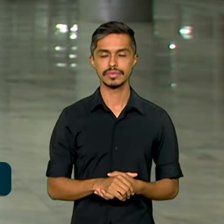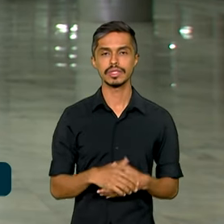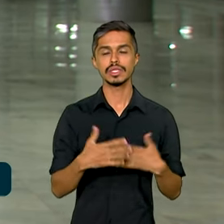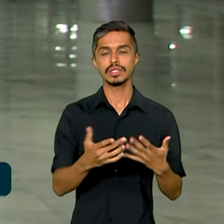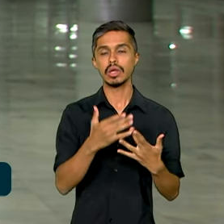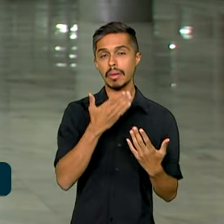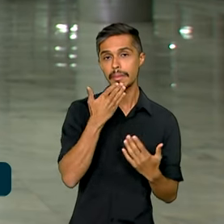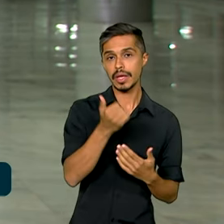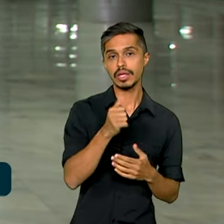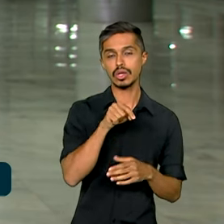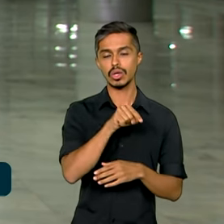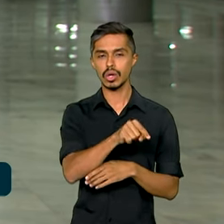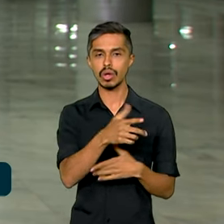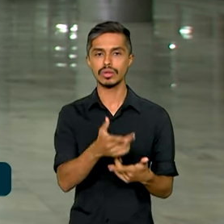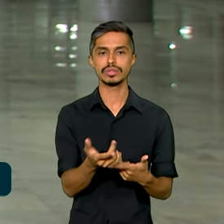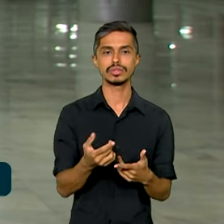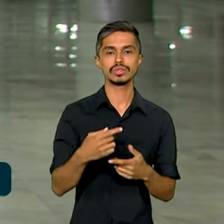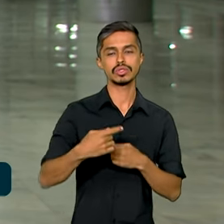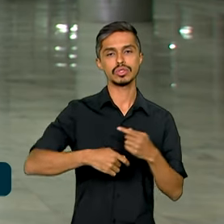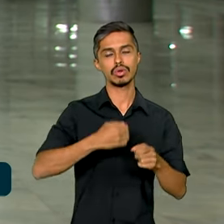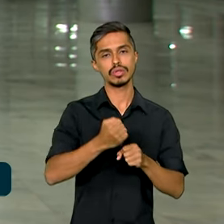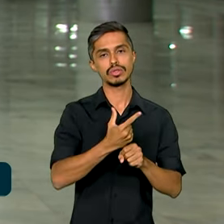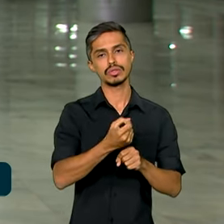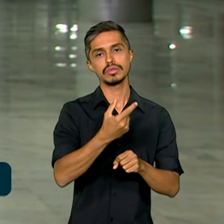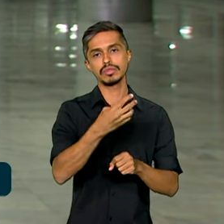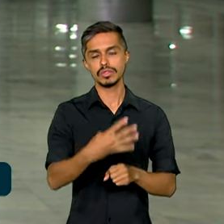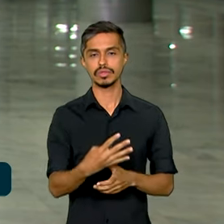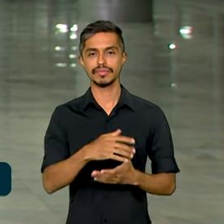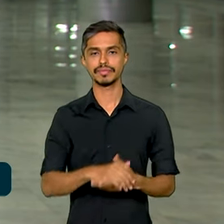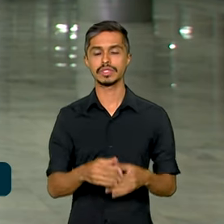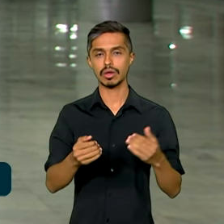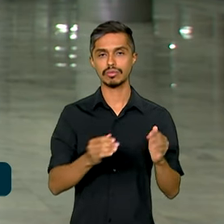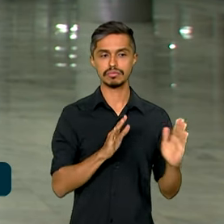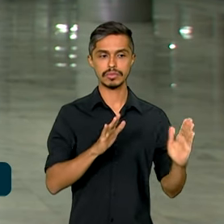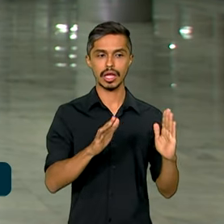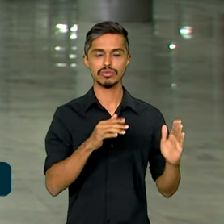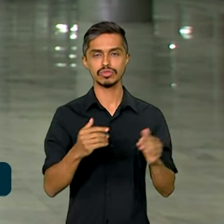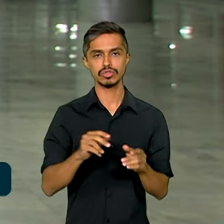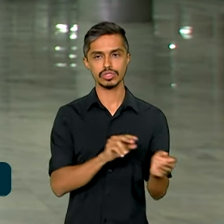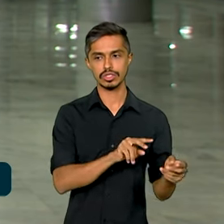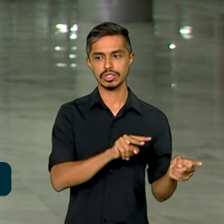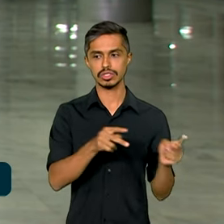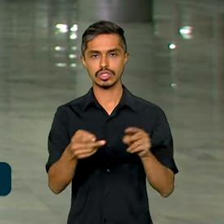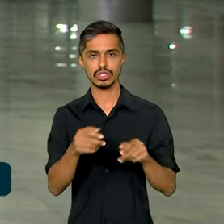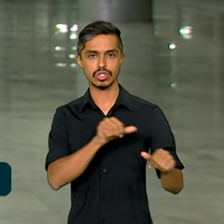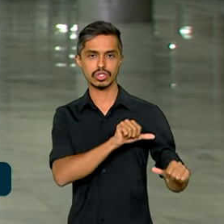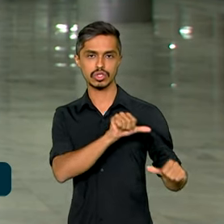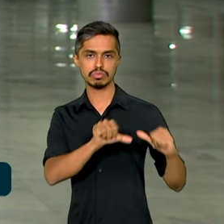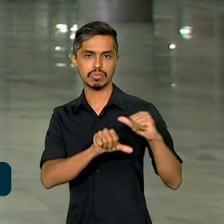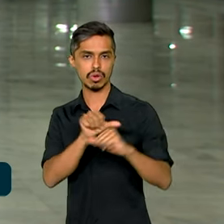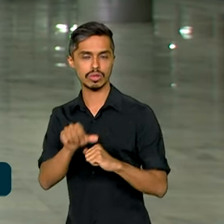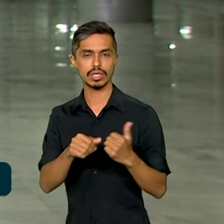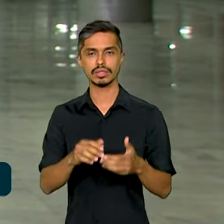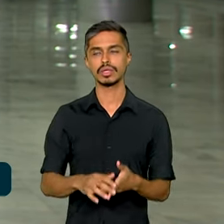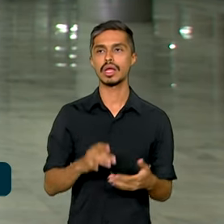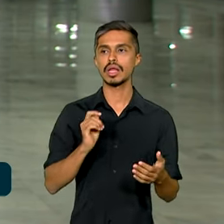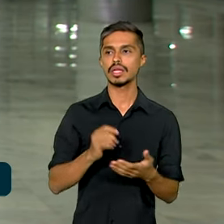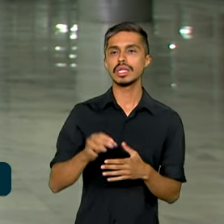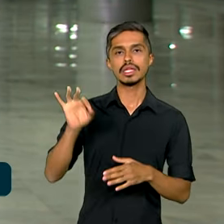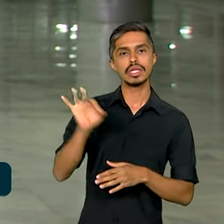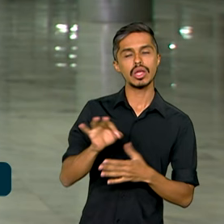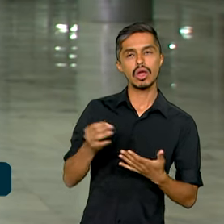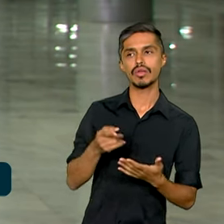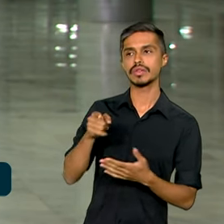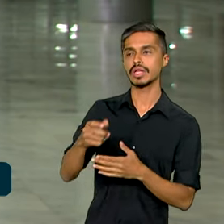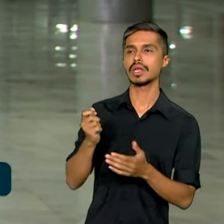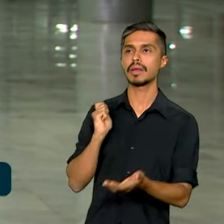Entre as possibilidades na mesa de negociação, estender o prazo de transição, a taxação de compras internacionais de até